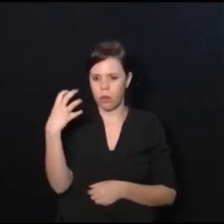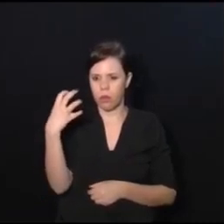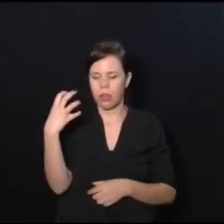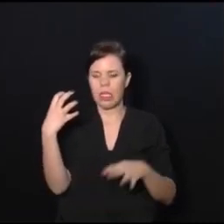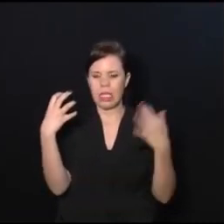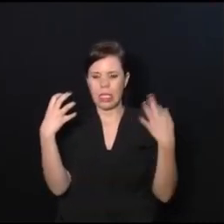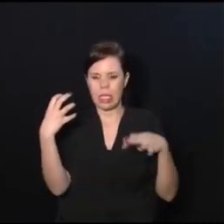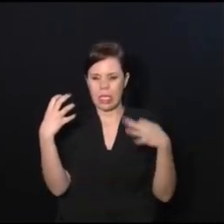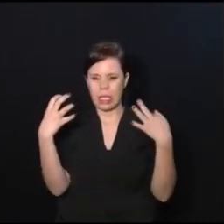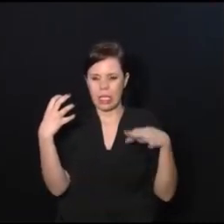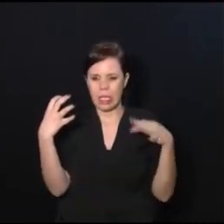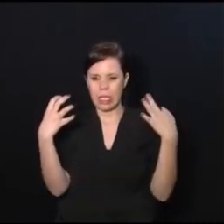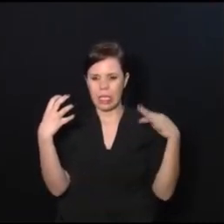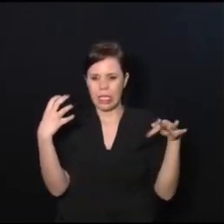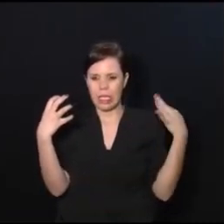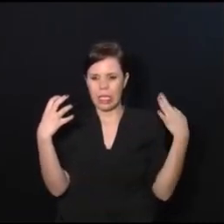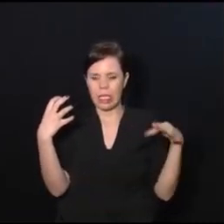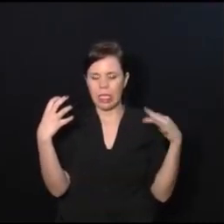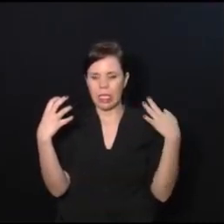dói.